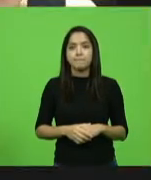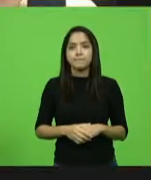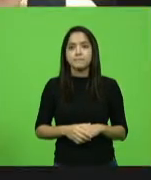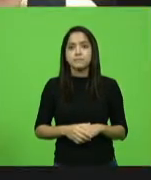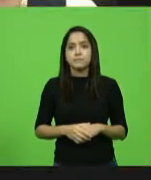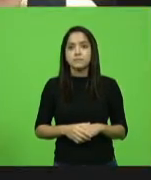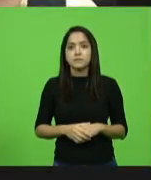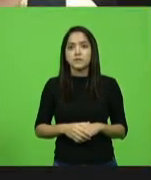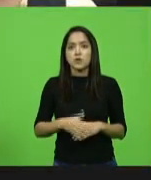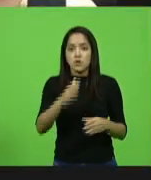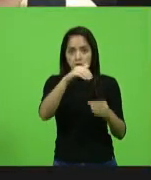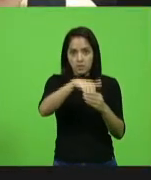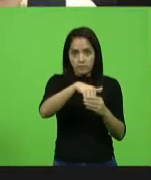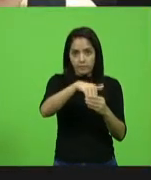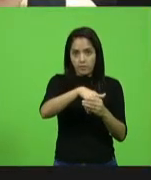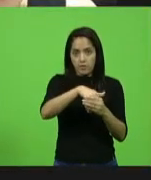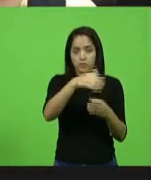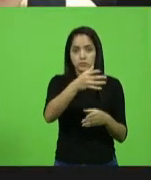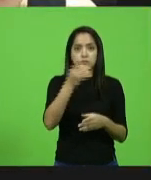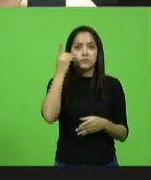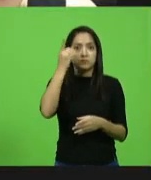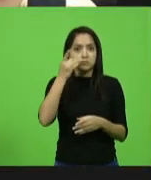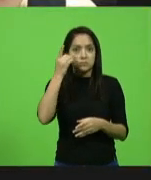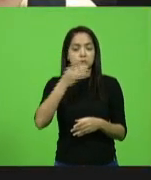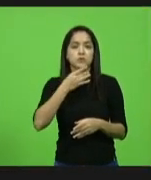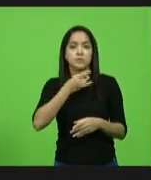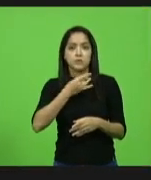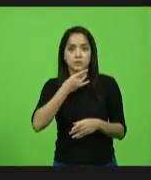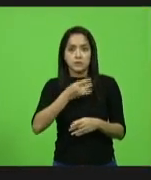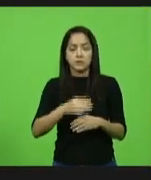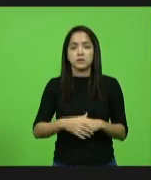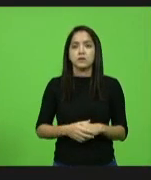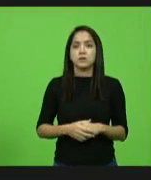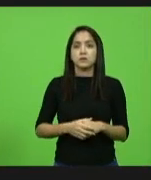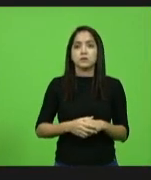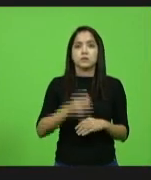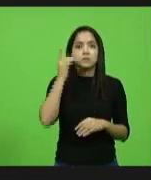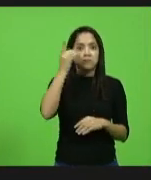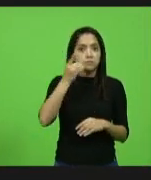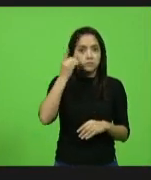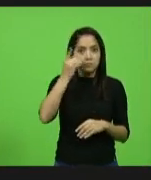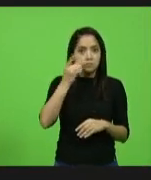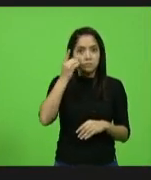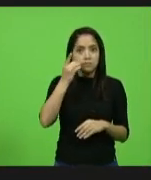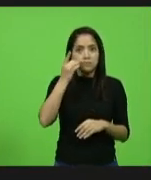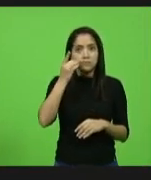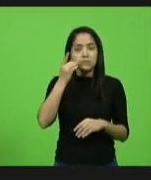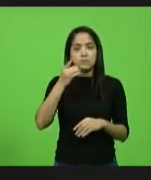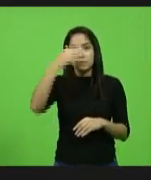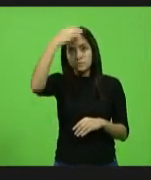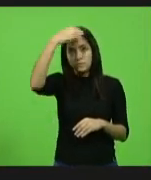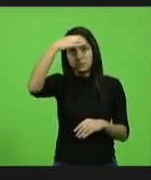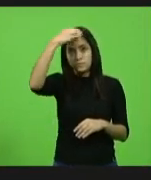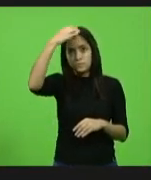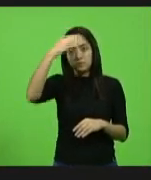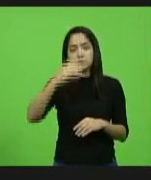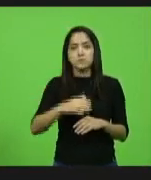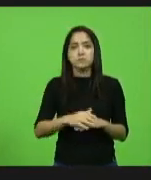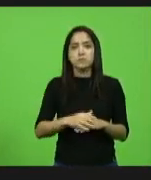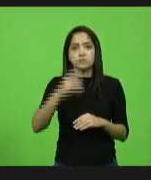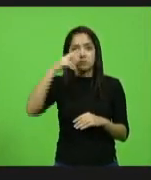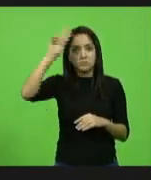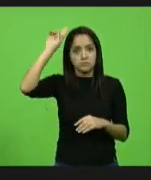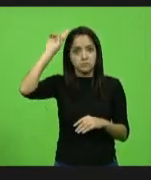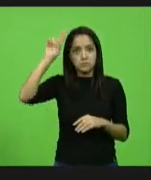Vota deputado Cobalquini, deputado Mocelin, deputado Vicente,